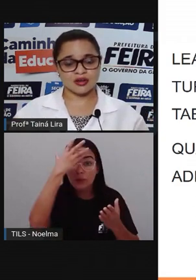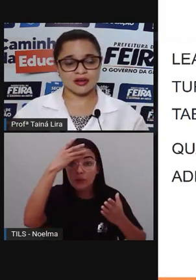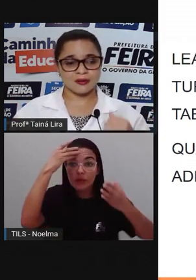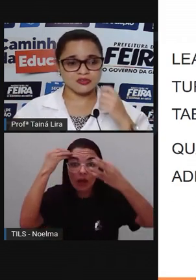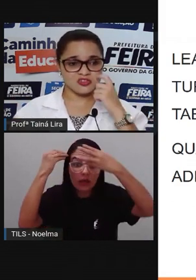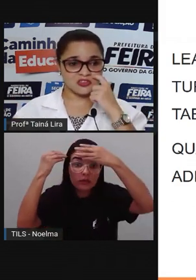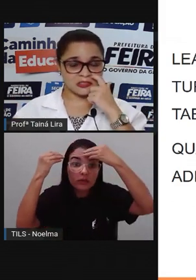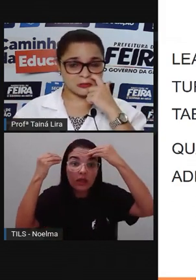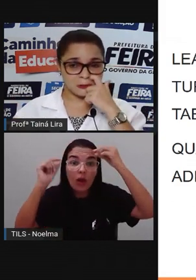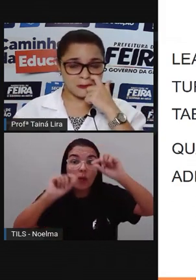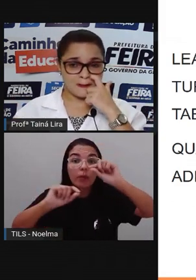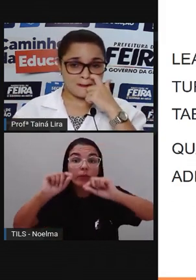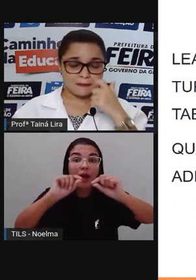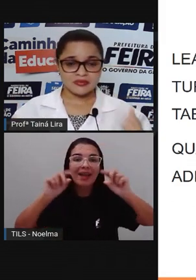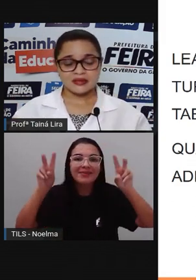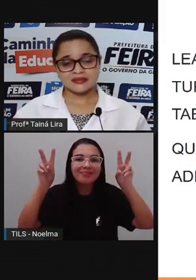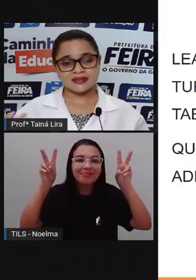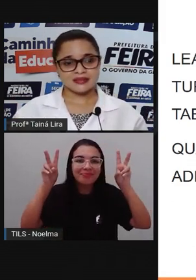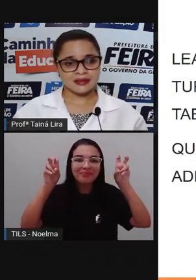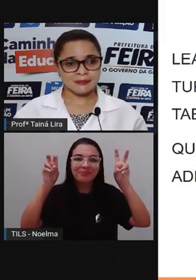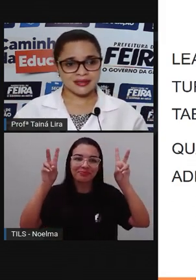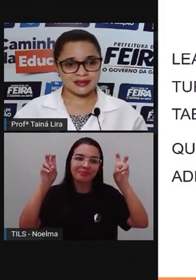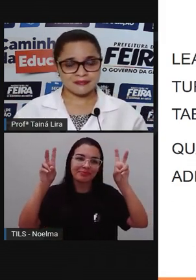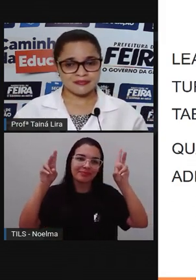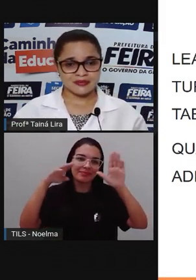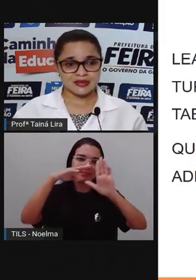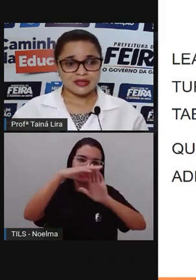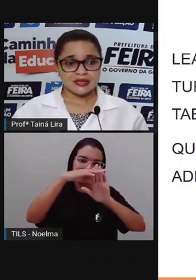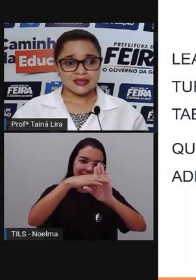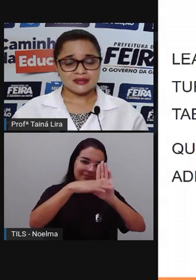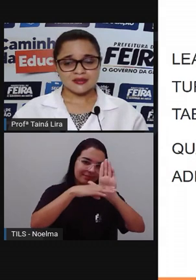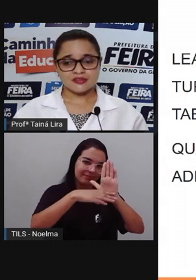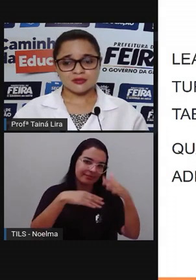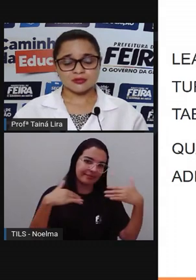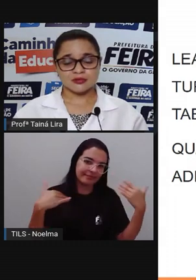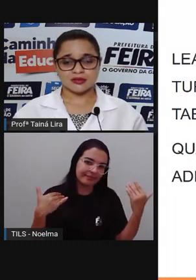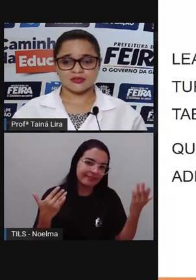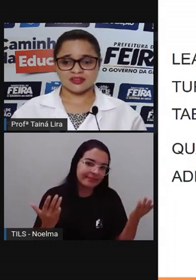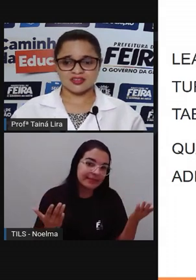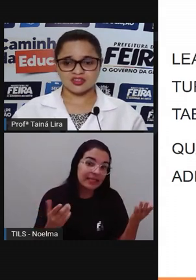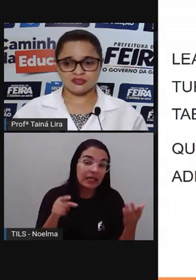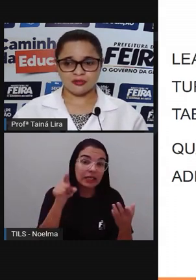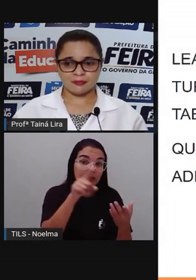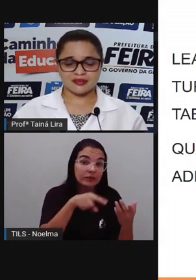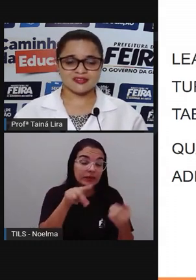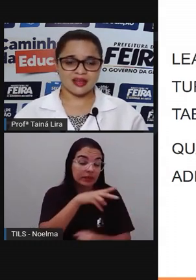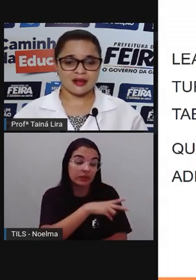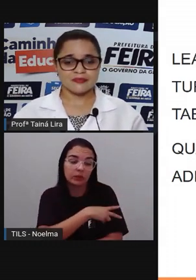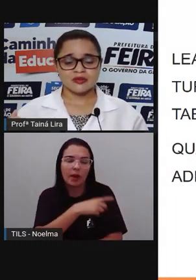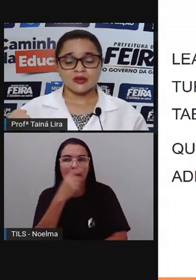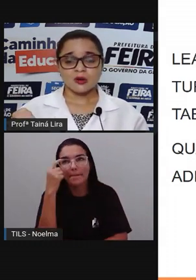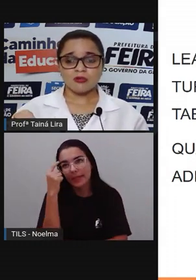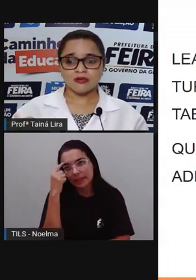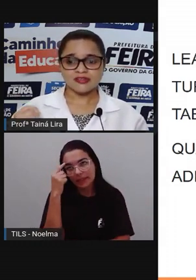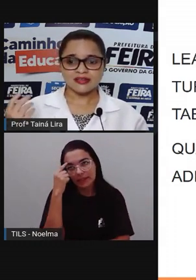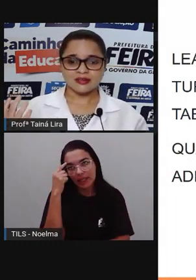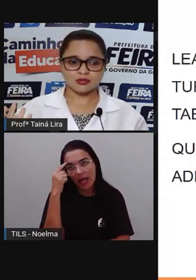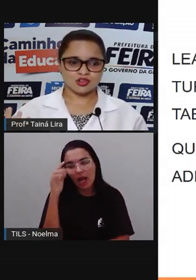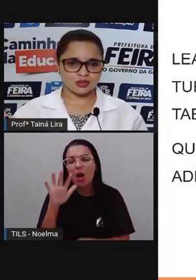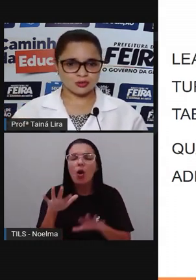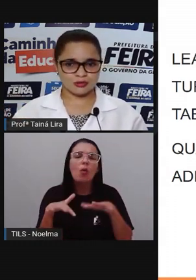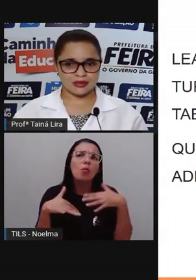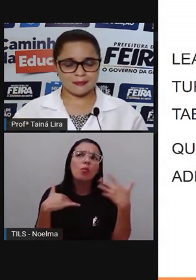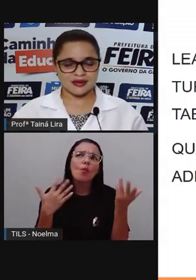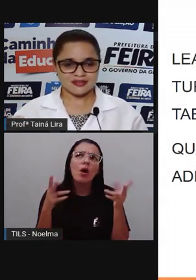colocar o título da tabela, Então, segundo ano, Se a gente for pensar, Qual seria o